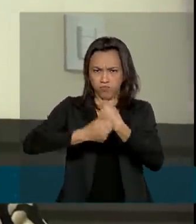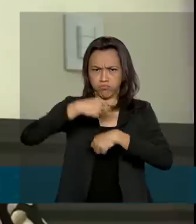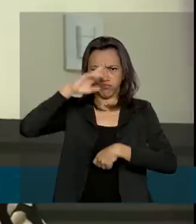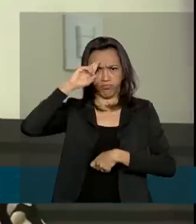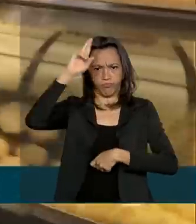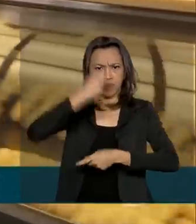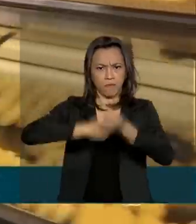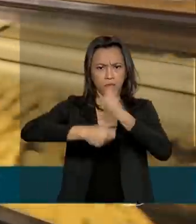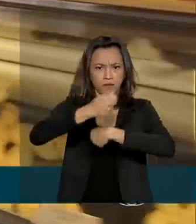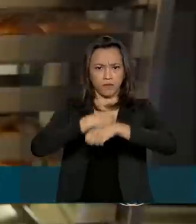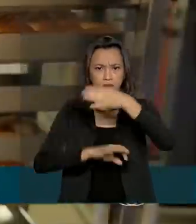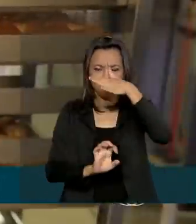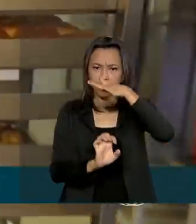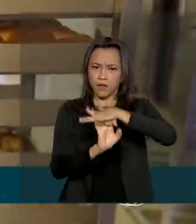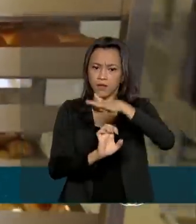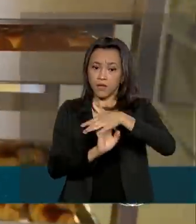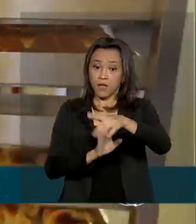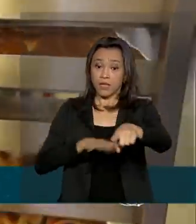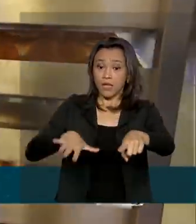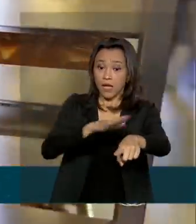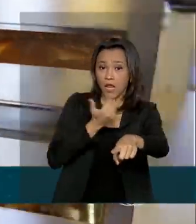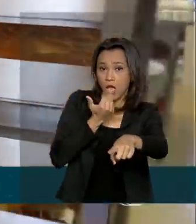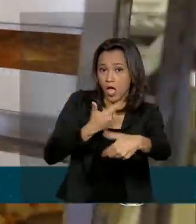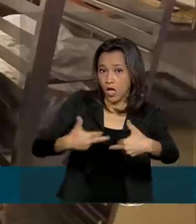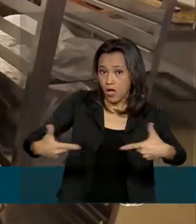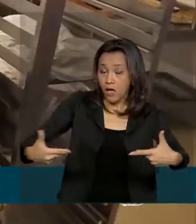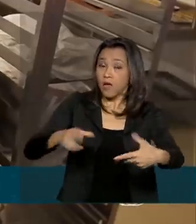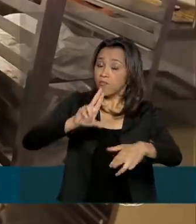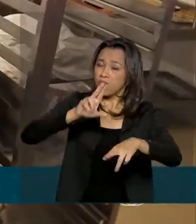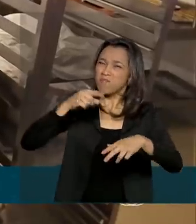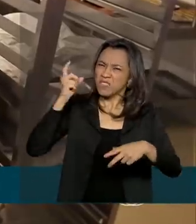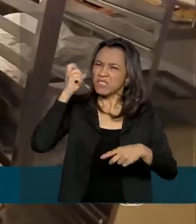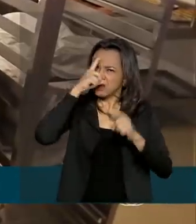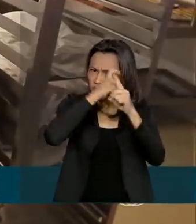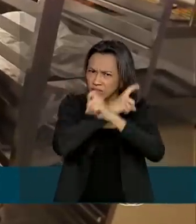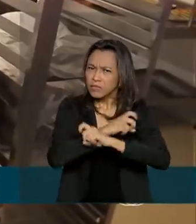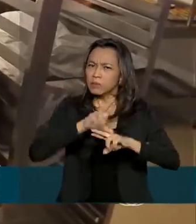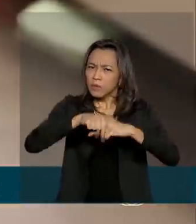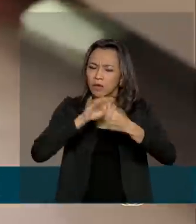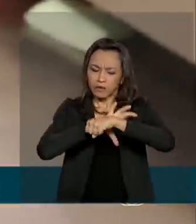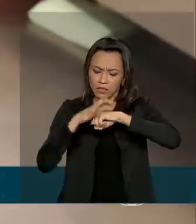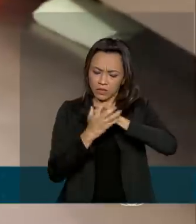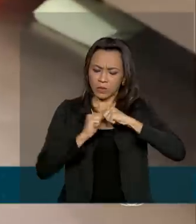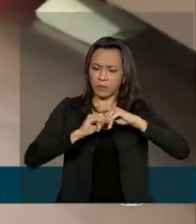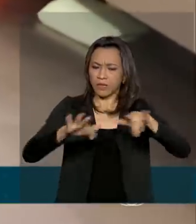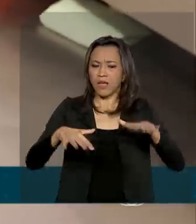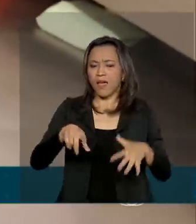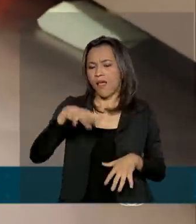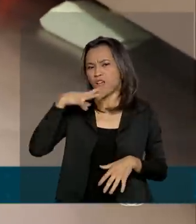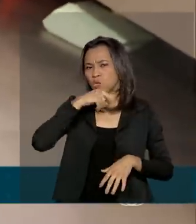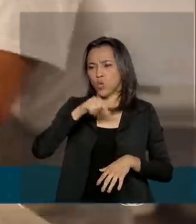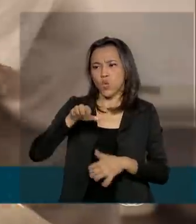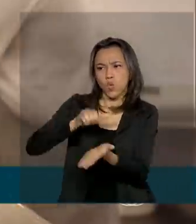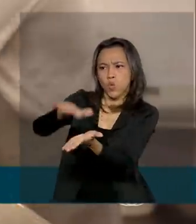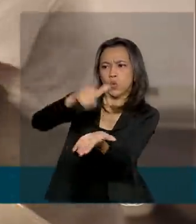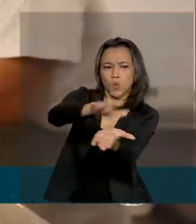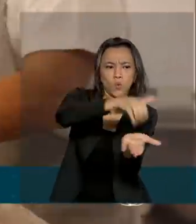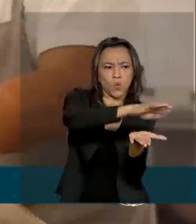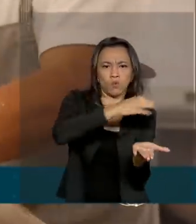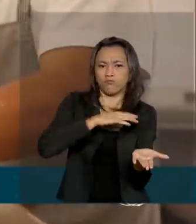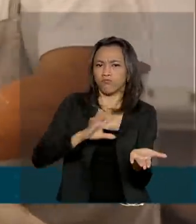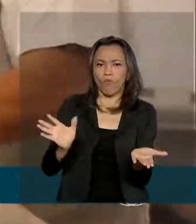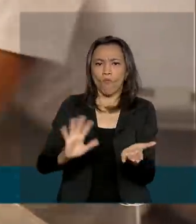em Brasília. Mesmo com as dificuldades por causa da pandemia, ela optou por não demitir nenhum dos